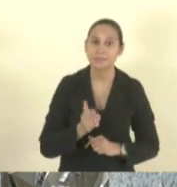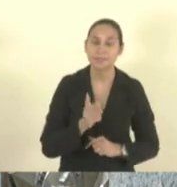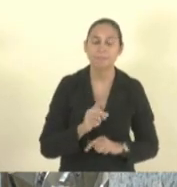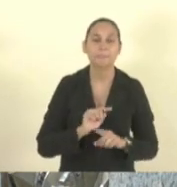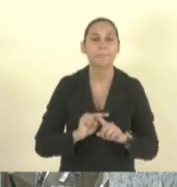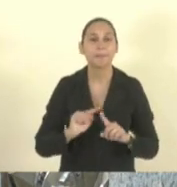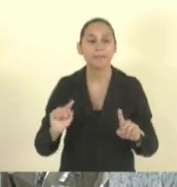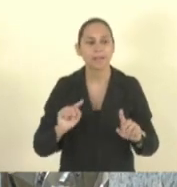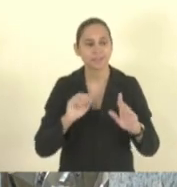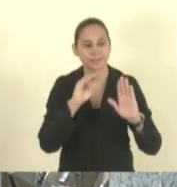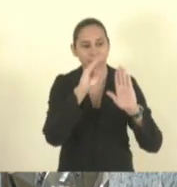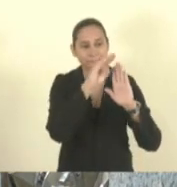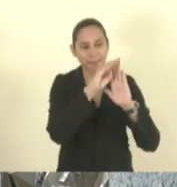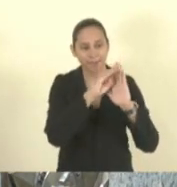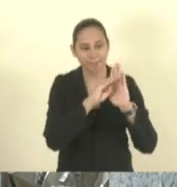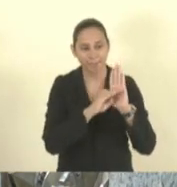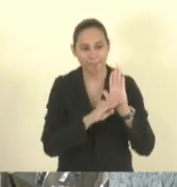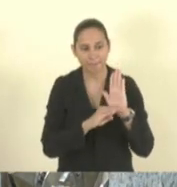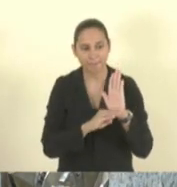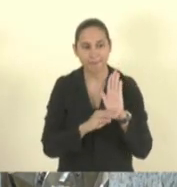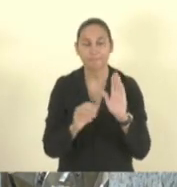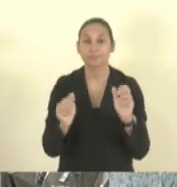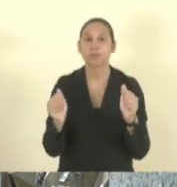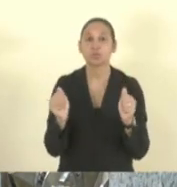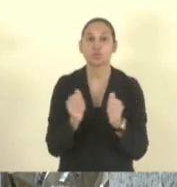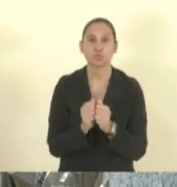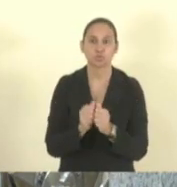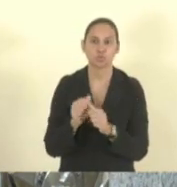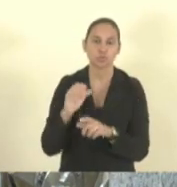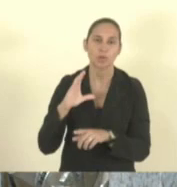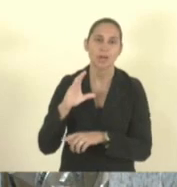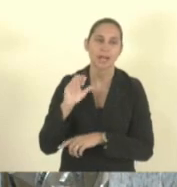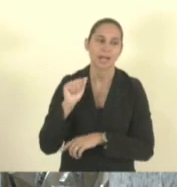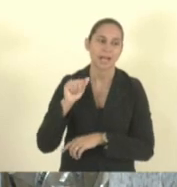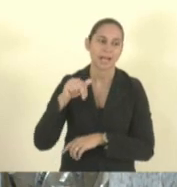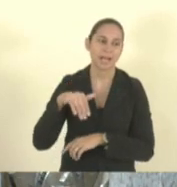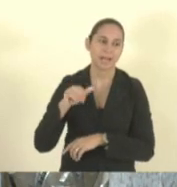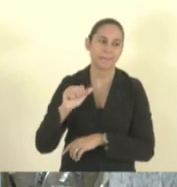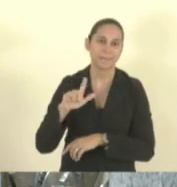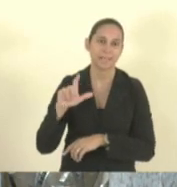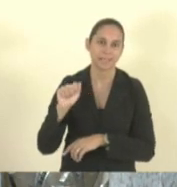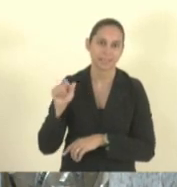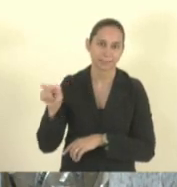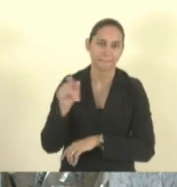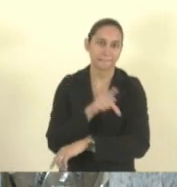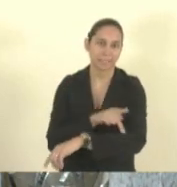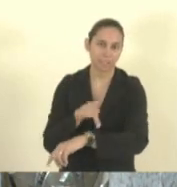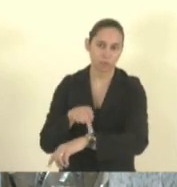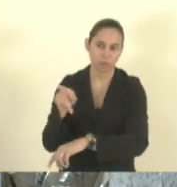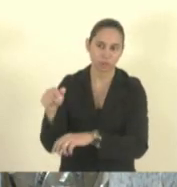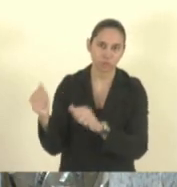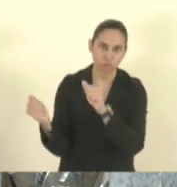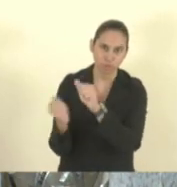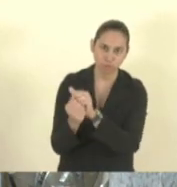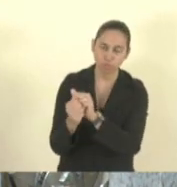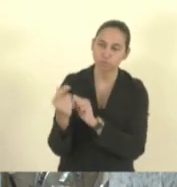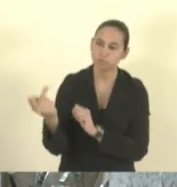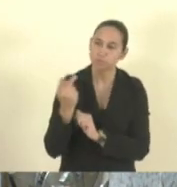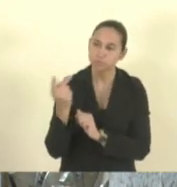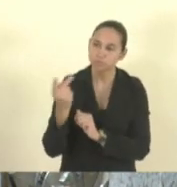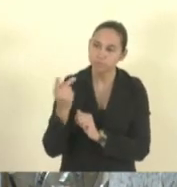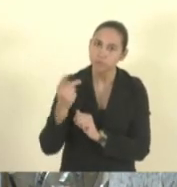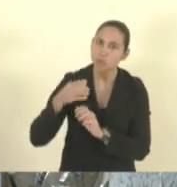pontual eu juntamente com a Camila nossa pedagoga que está aqui na plenária a gente tenta orientar os